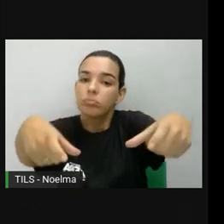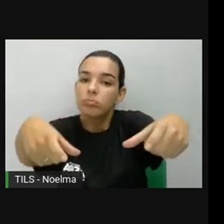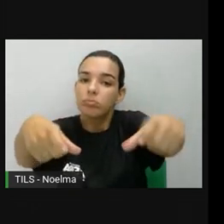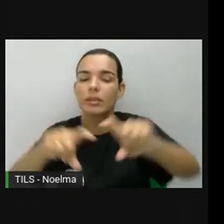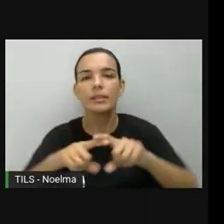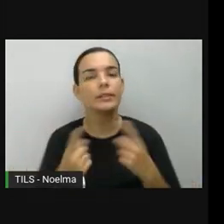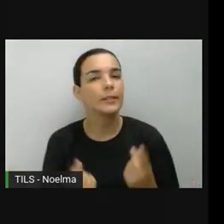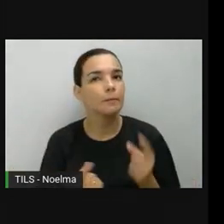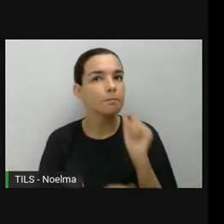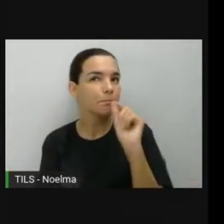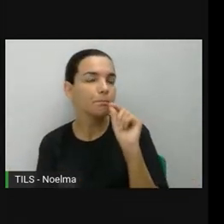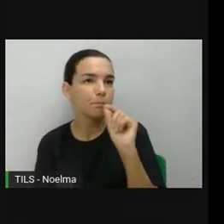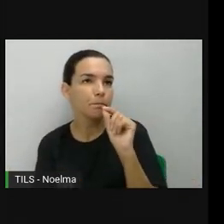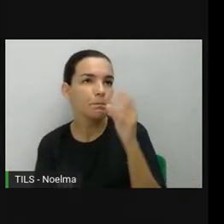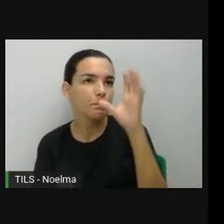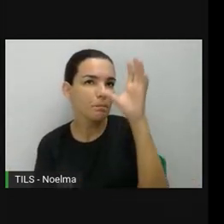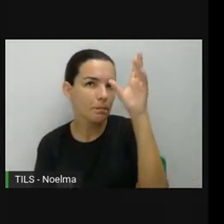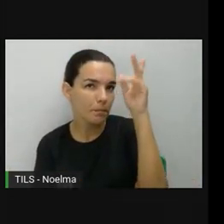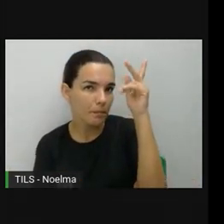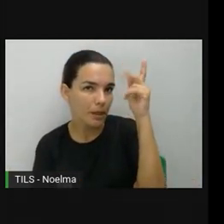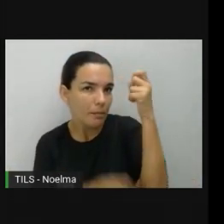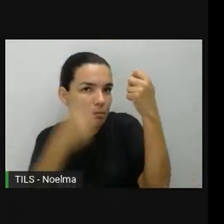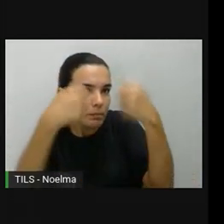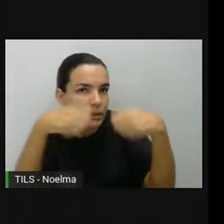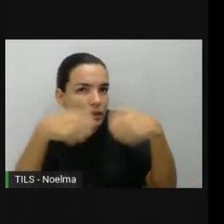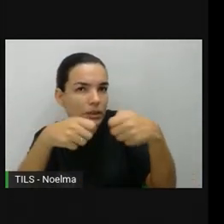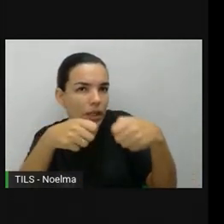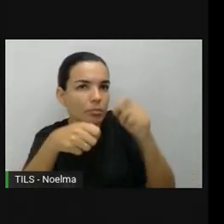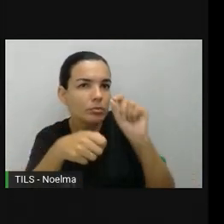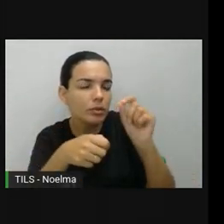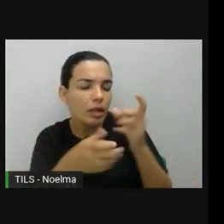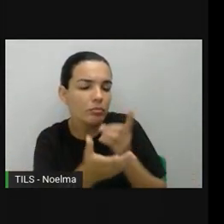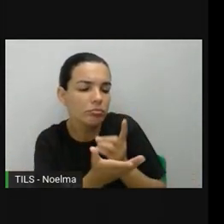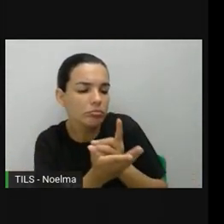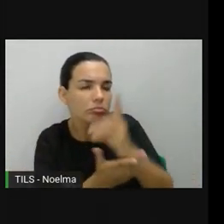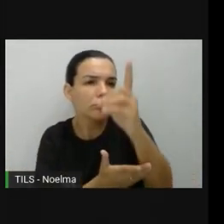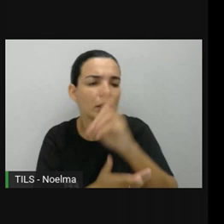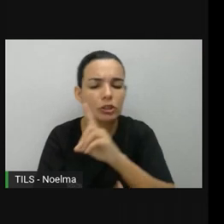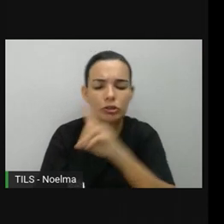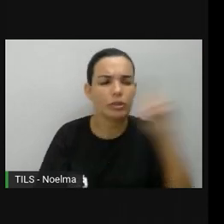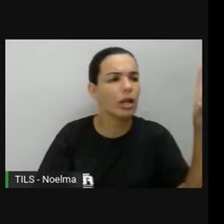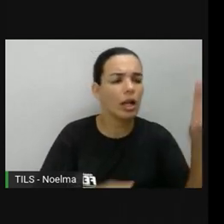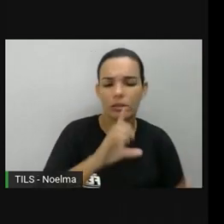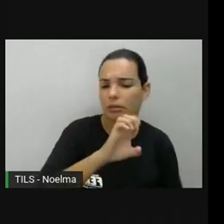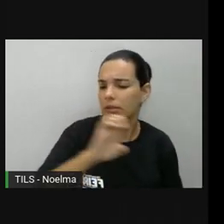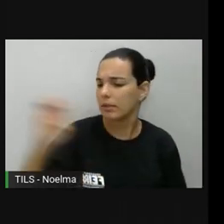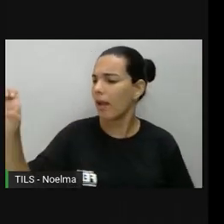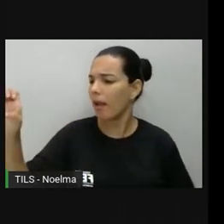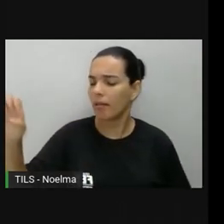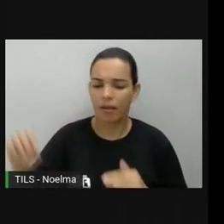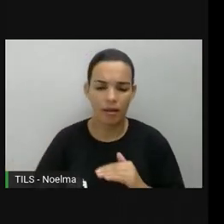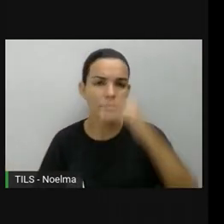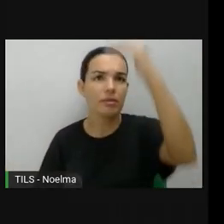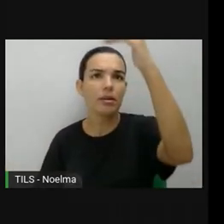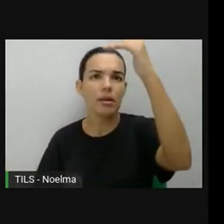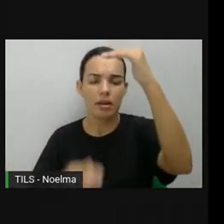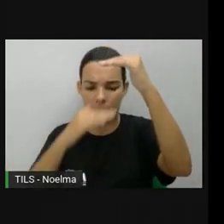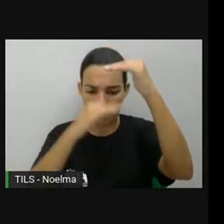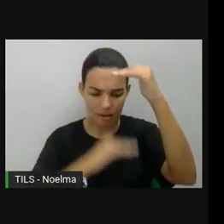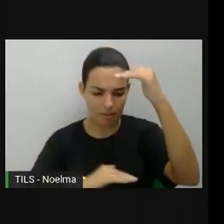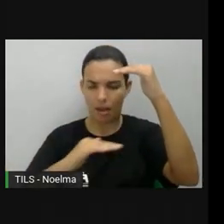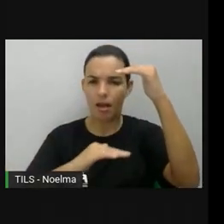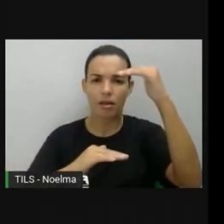seja, precisamos de direções. Direita, esquerda, em cima, embaixo e outras mais.